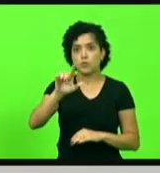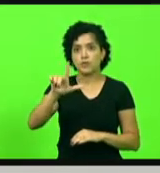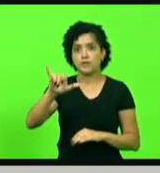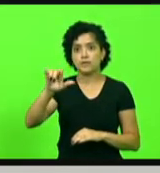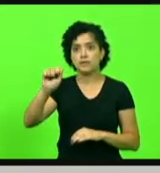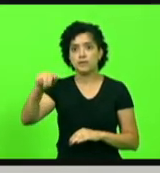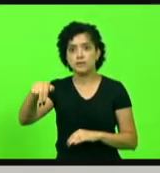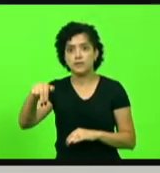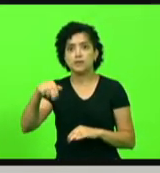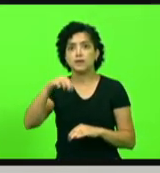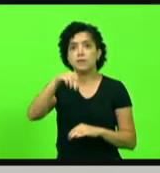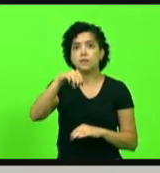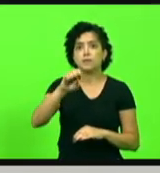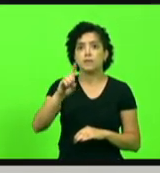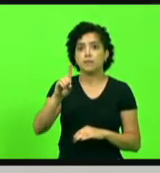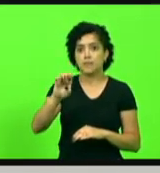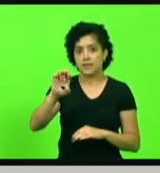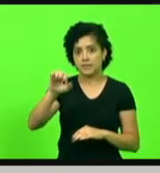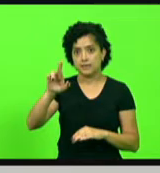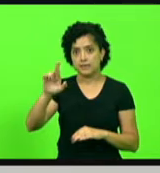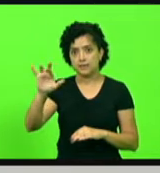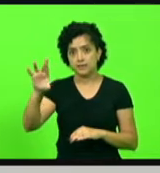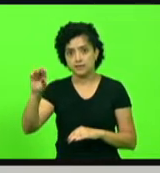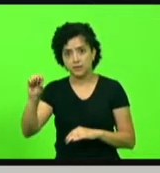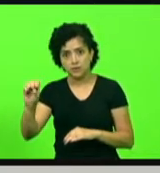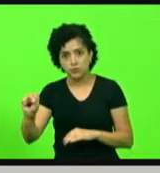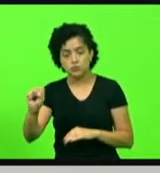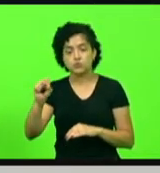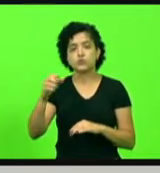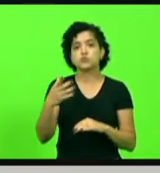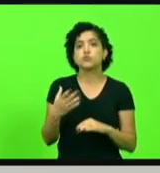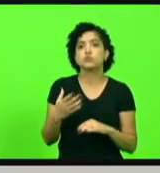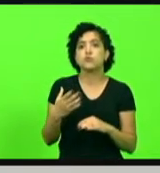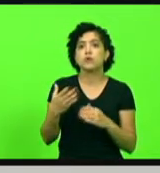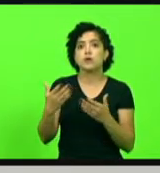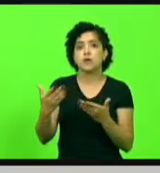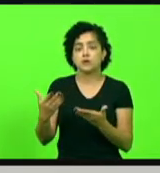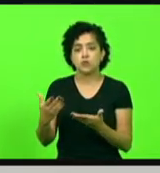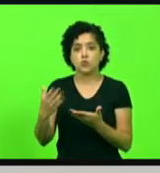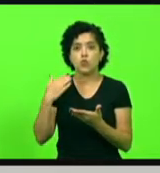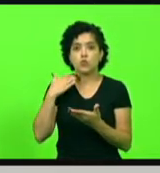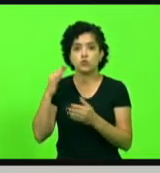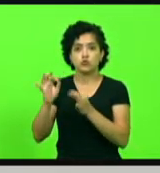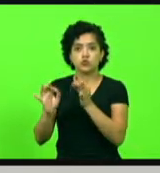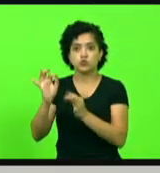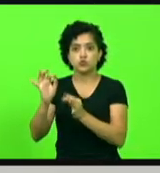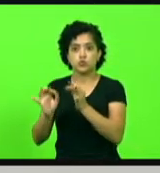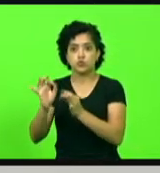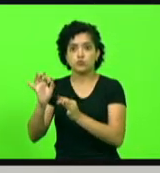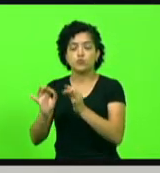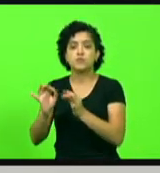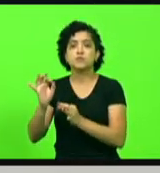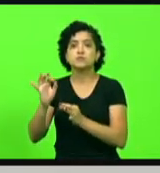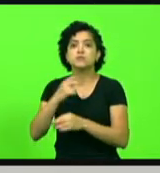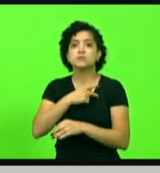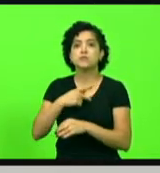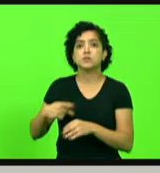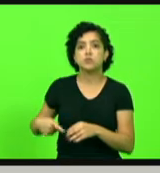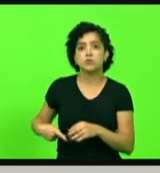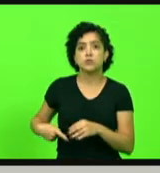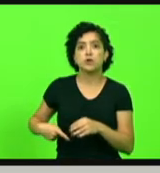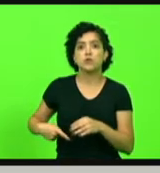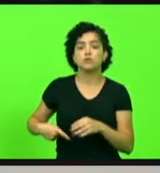de quadros pela ascensão ao cargo como juiz titular do Pleno do Tribunal Regional Eleitoral de Santa